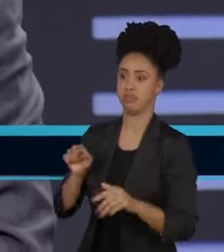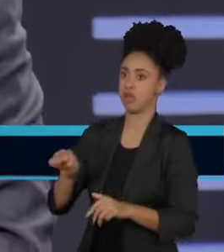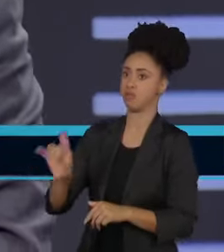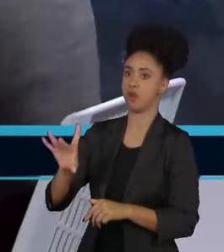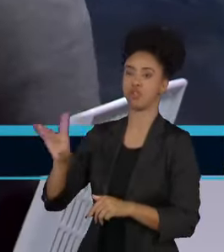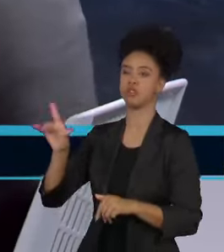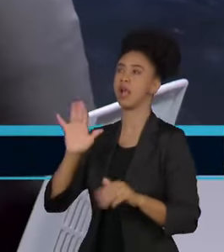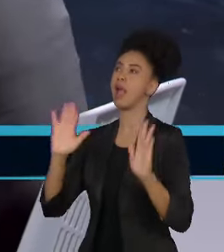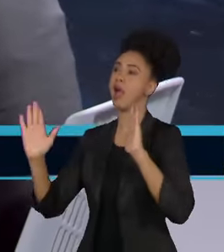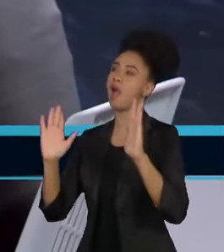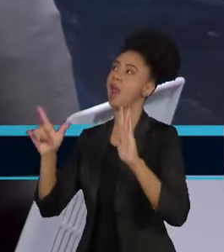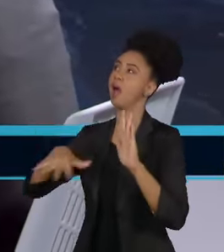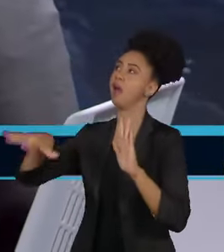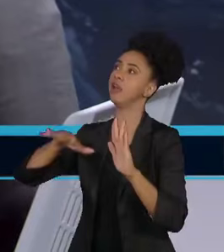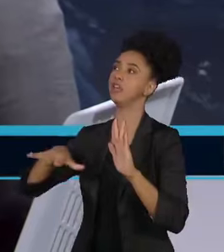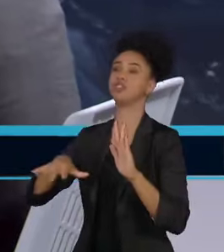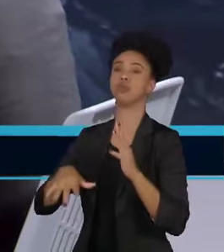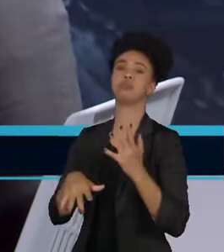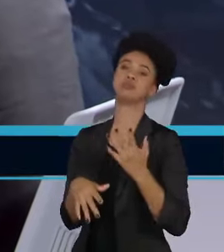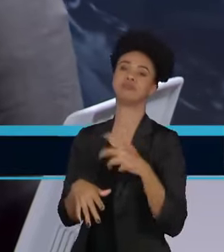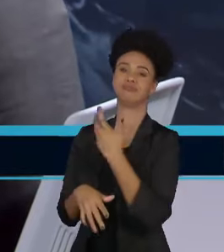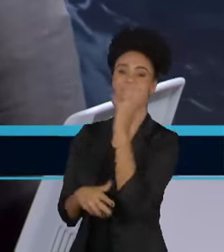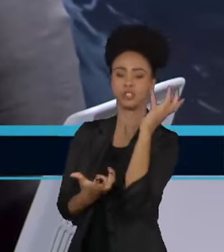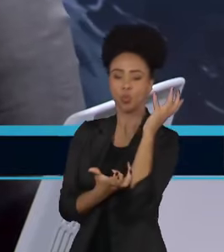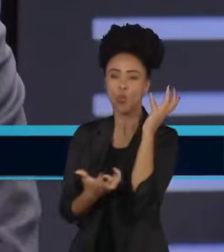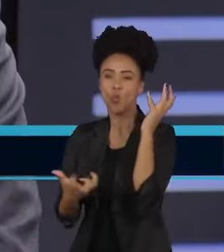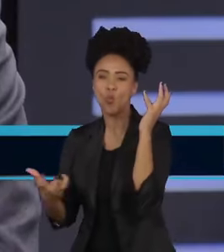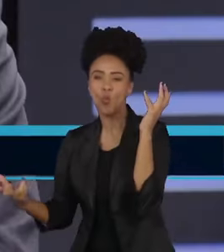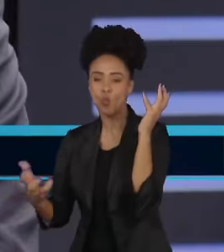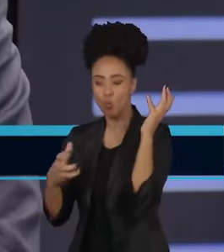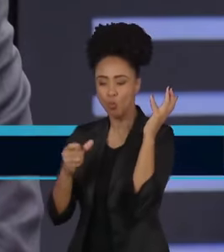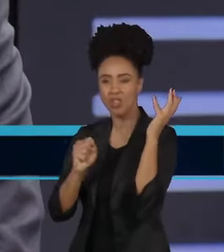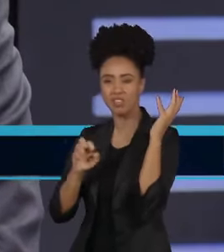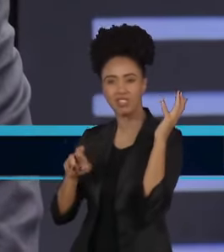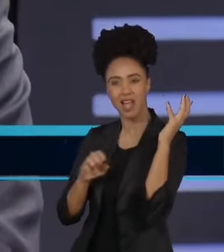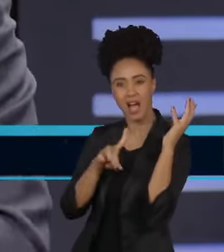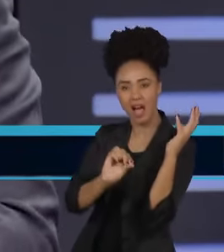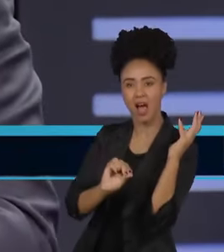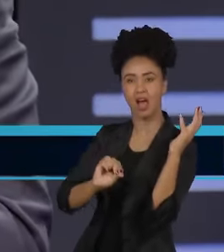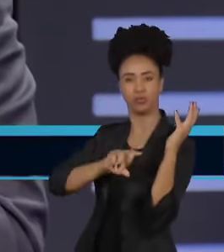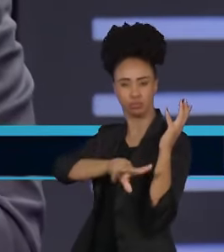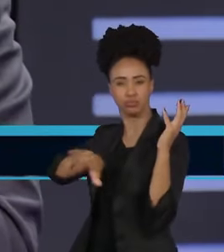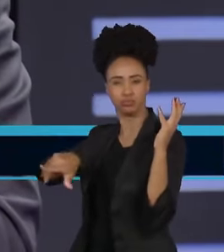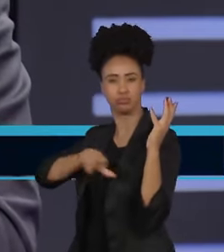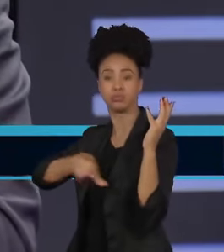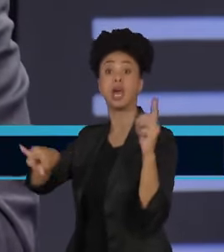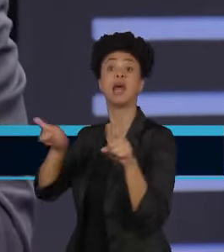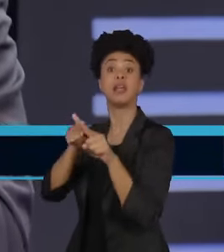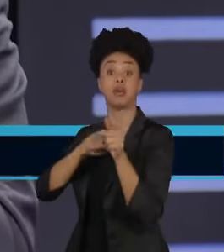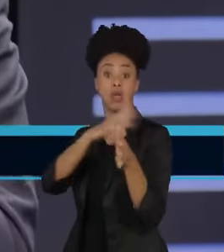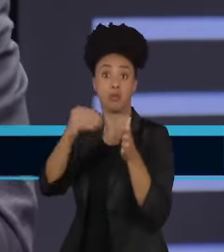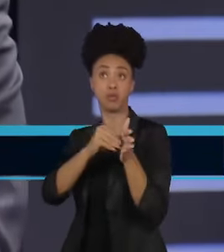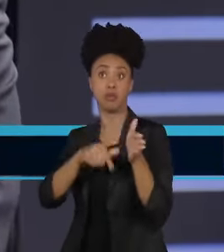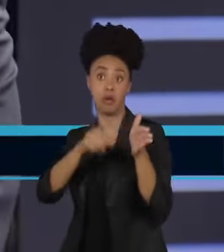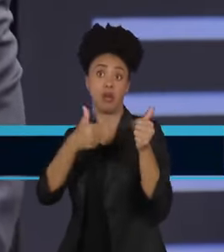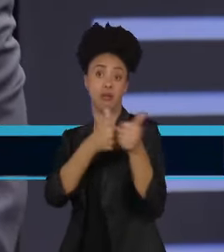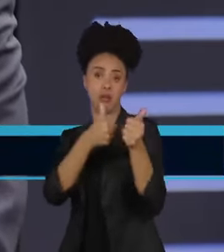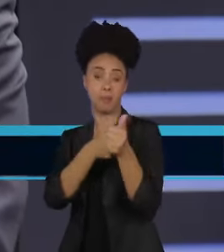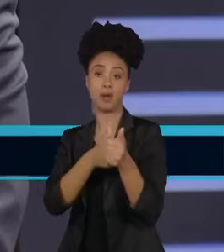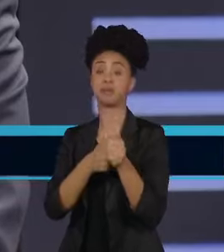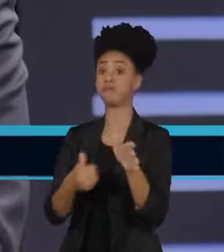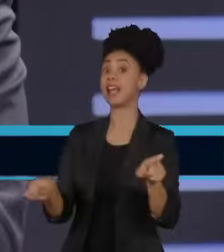do Cerrado ou em partes do Amazonas, a gente também está tendo uma mudança